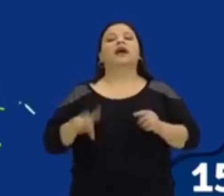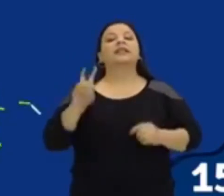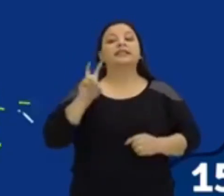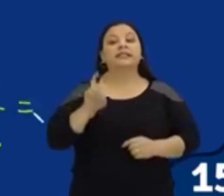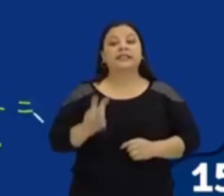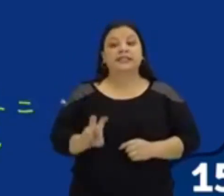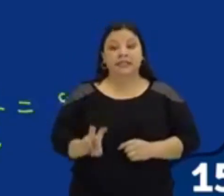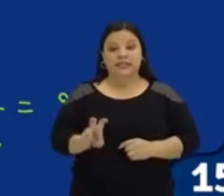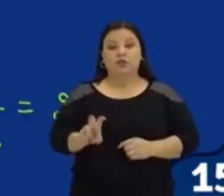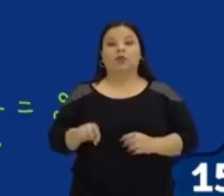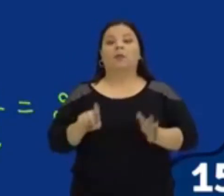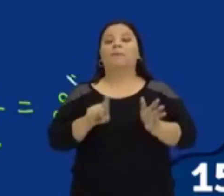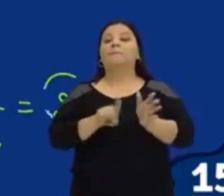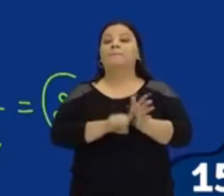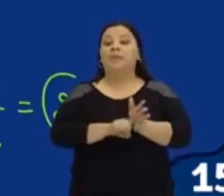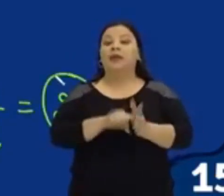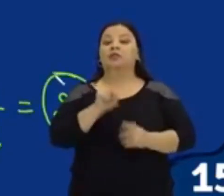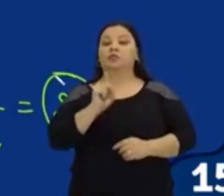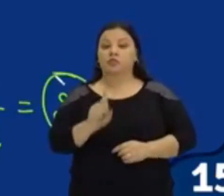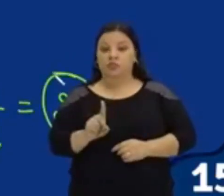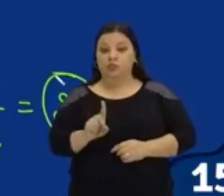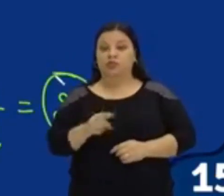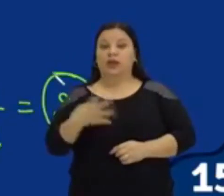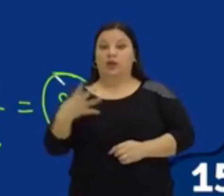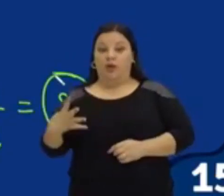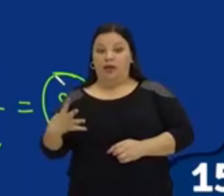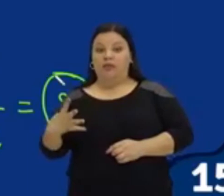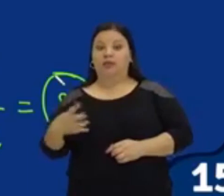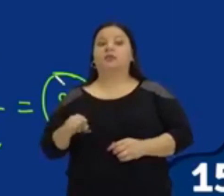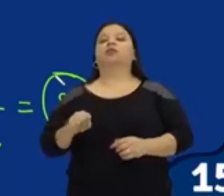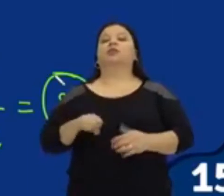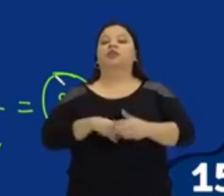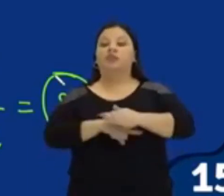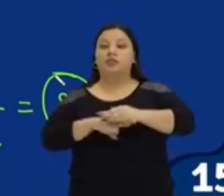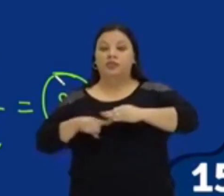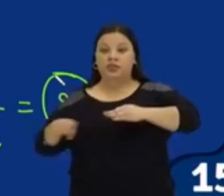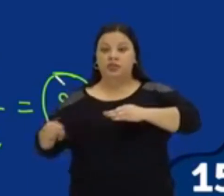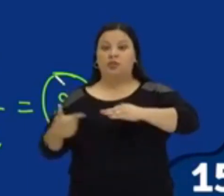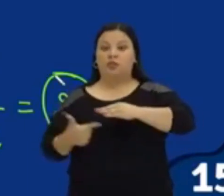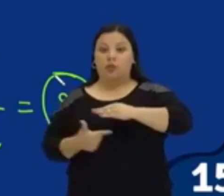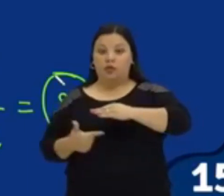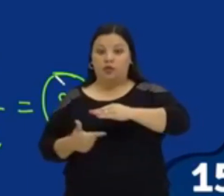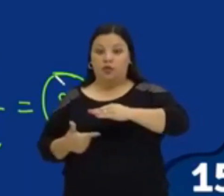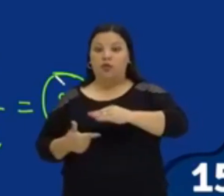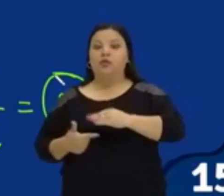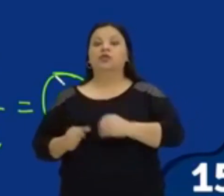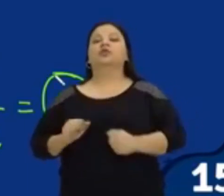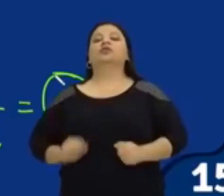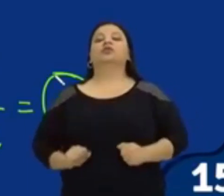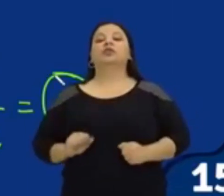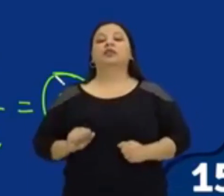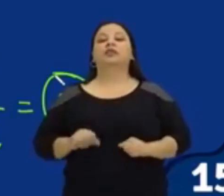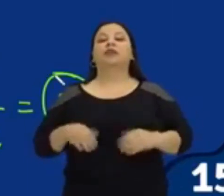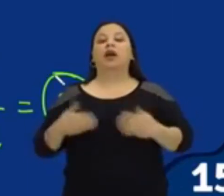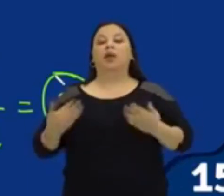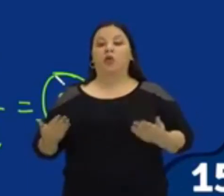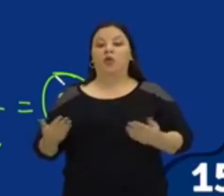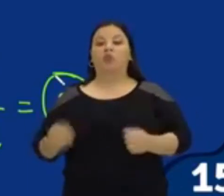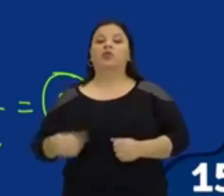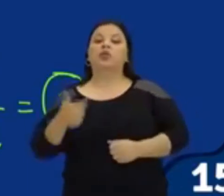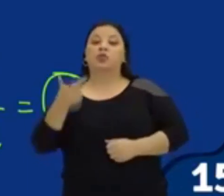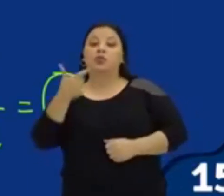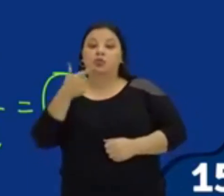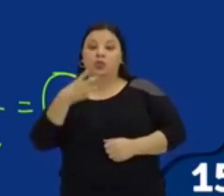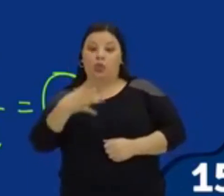divide por 2 dá 2 então eu tenho os dois zeros da função, né? No caso, o da função aí vai